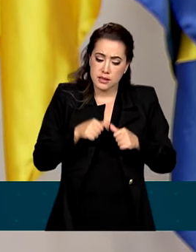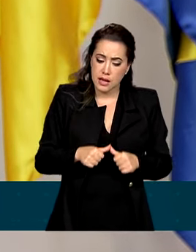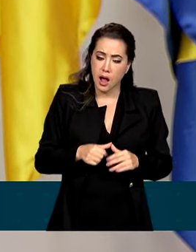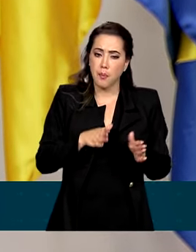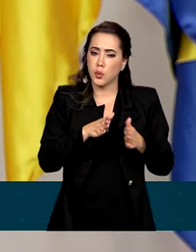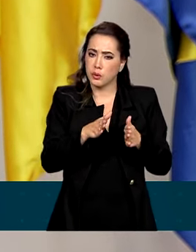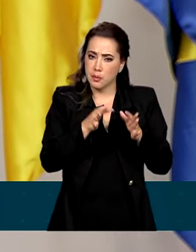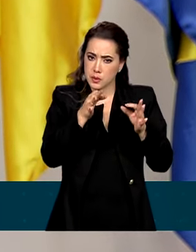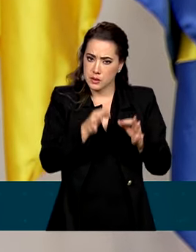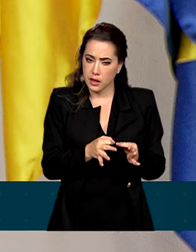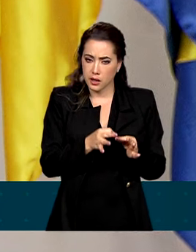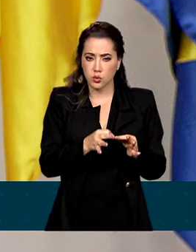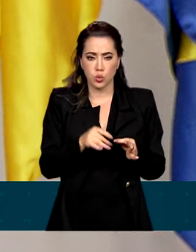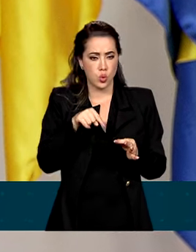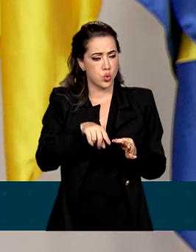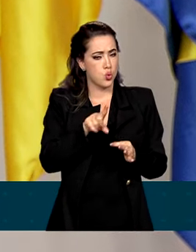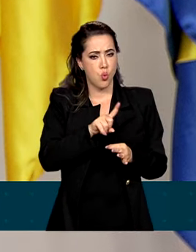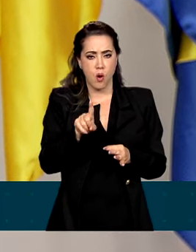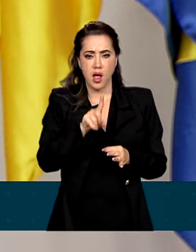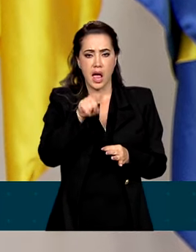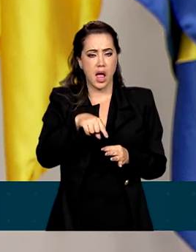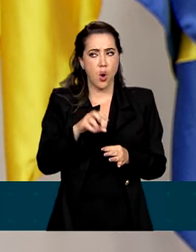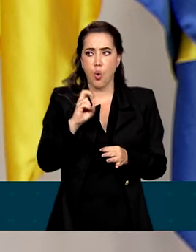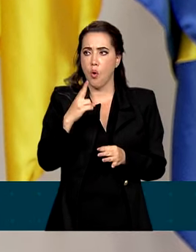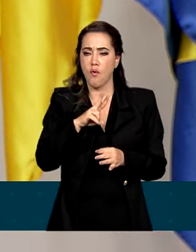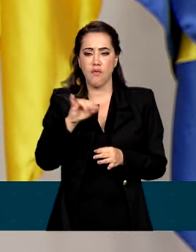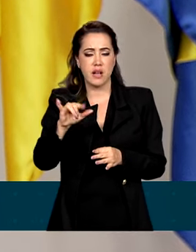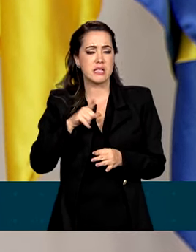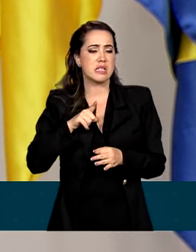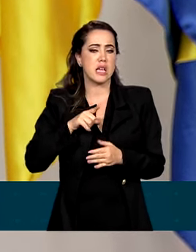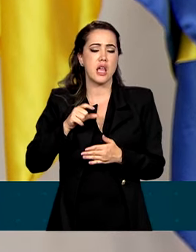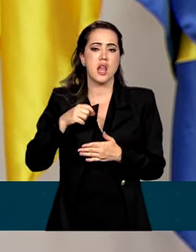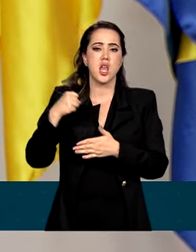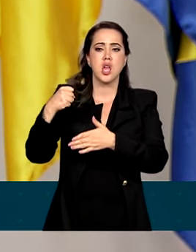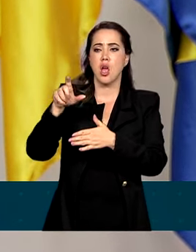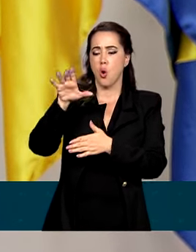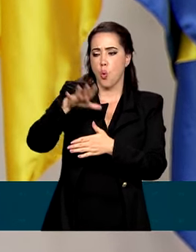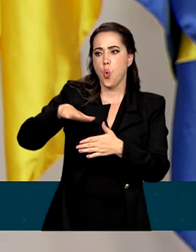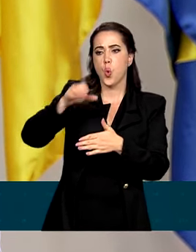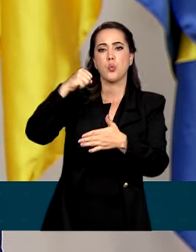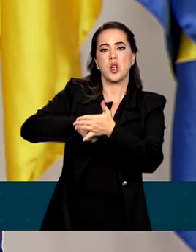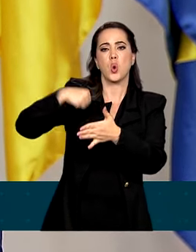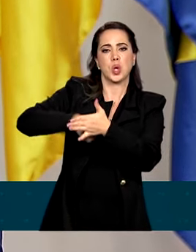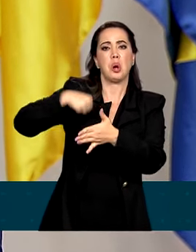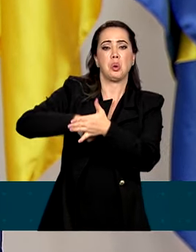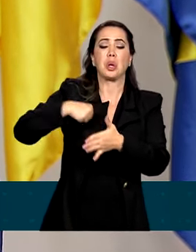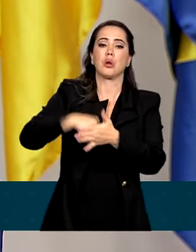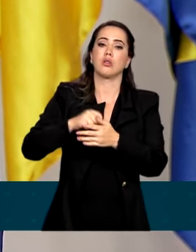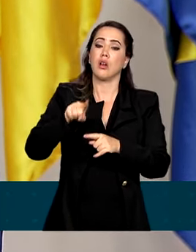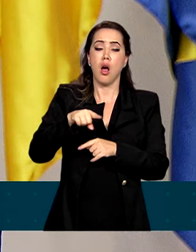e jamais será protagonista das lutas que hoje nos trazem aqui. Falo isso como ministro de Estado.